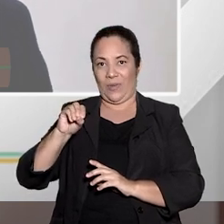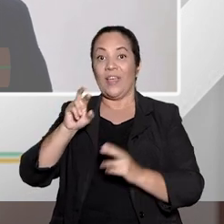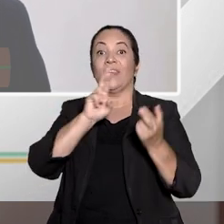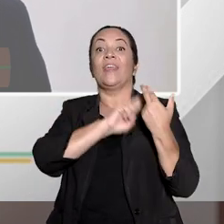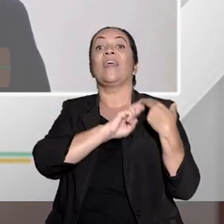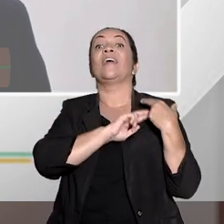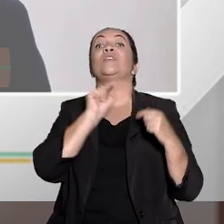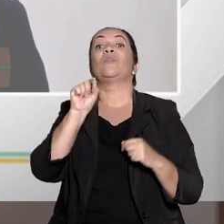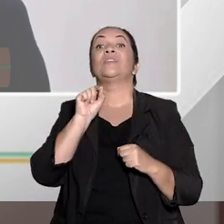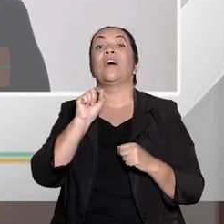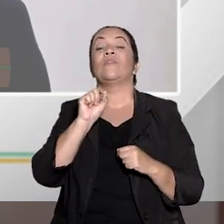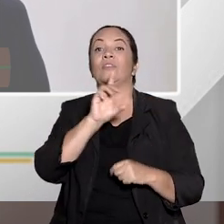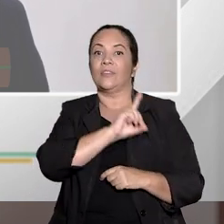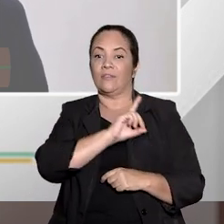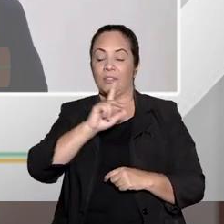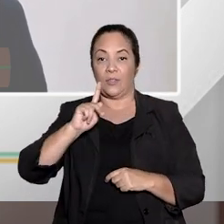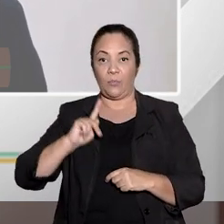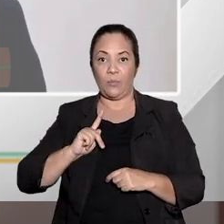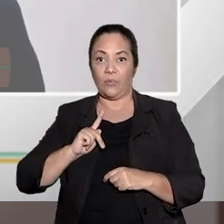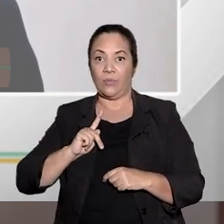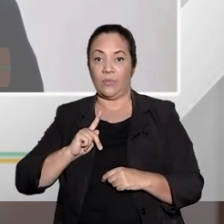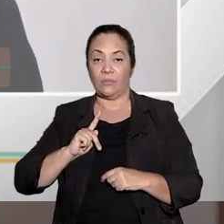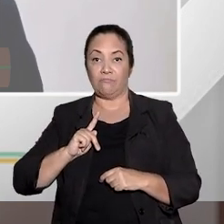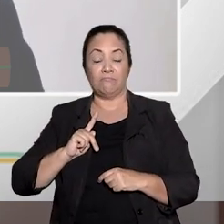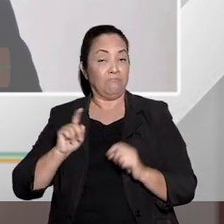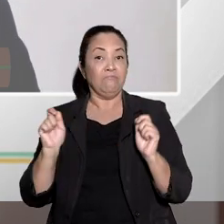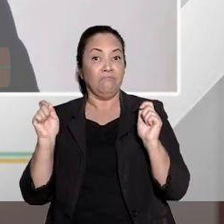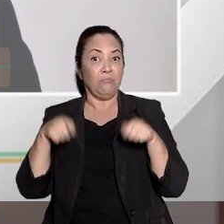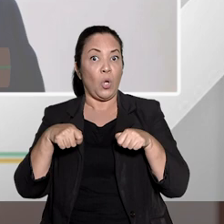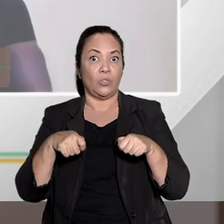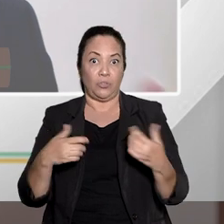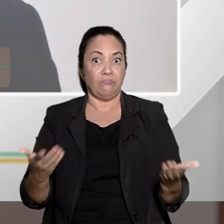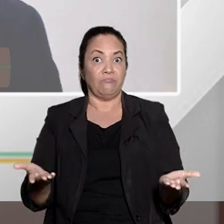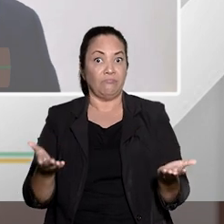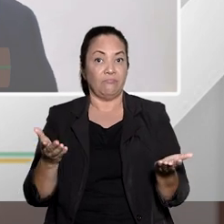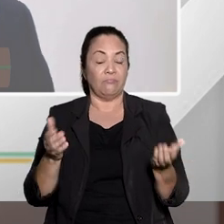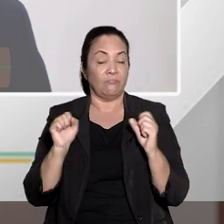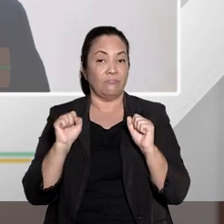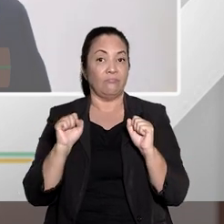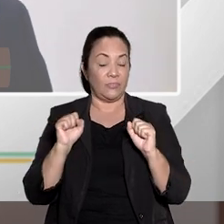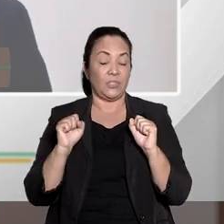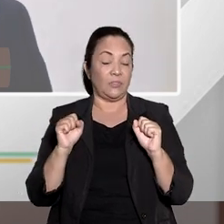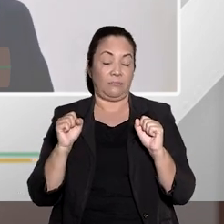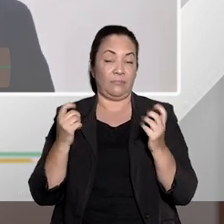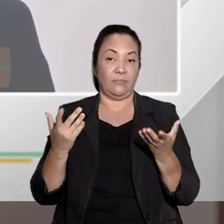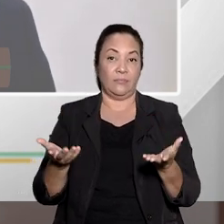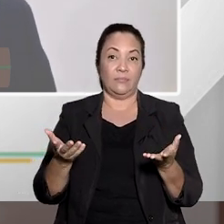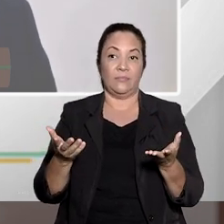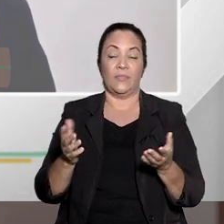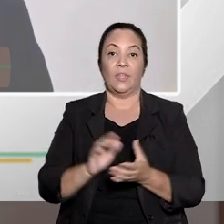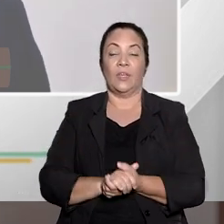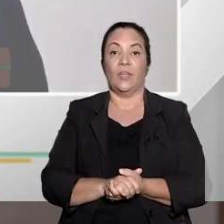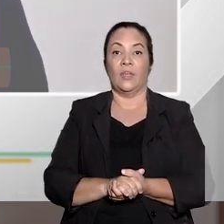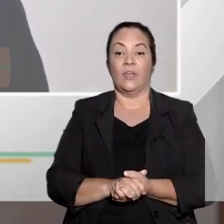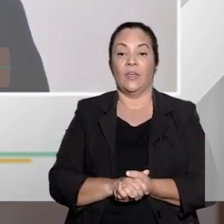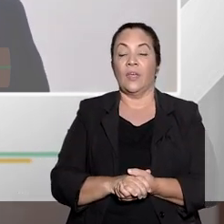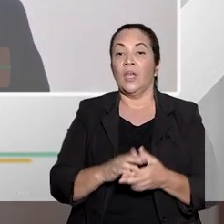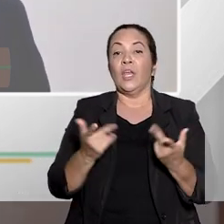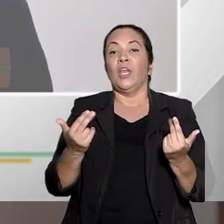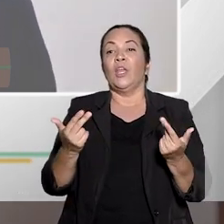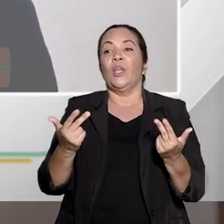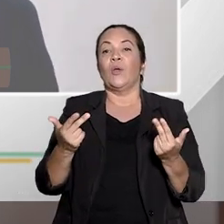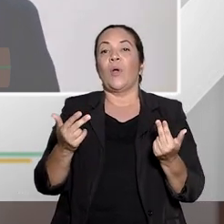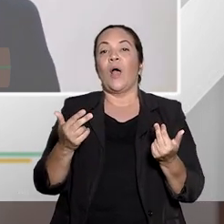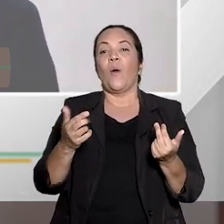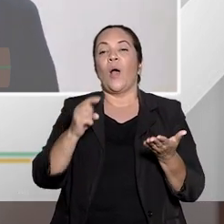Sim, é cabível a impetração de habeas corpus coletivo, valendo-se da mesma legitimação do mandado